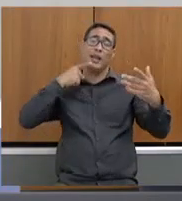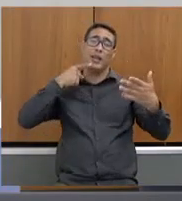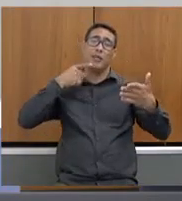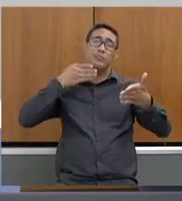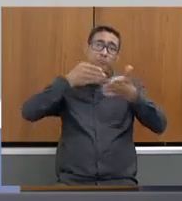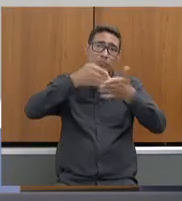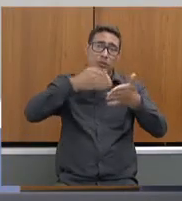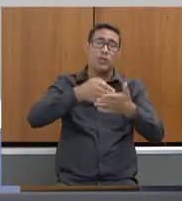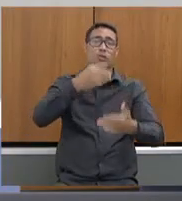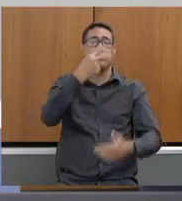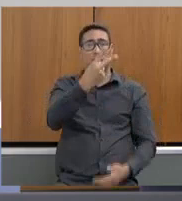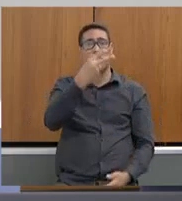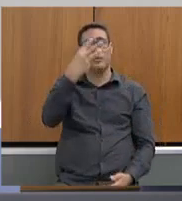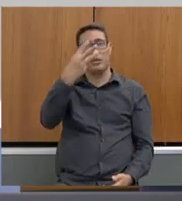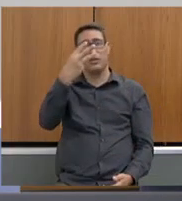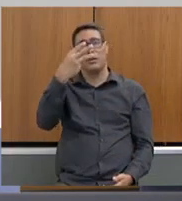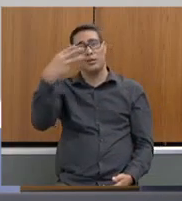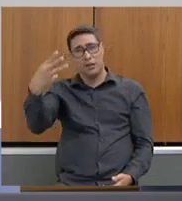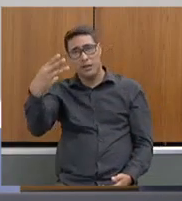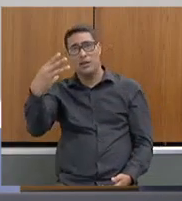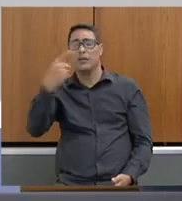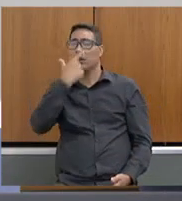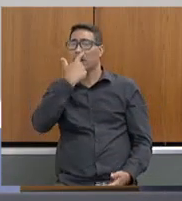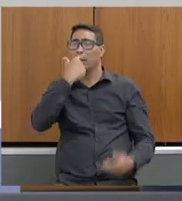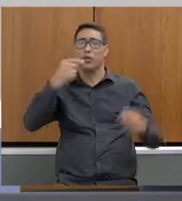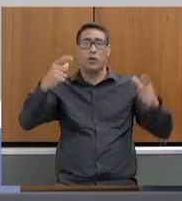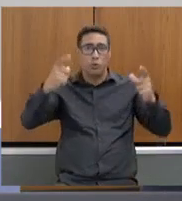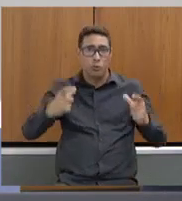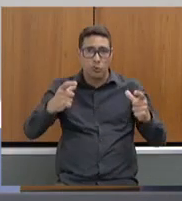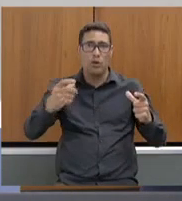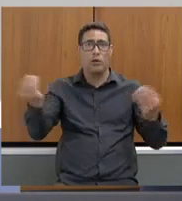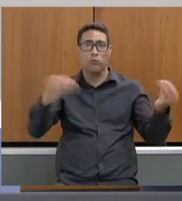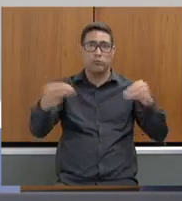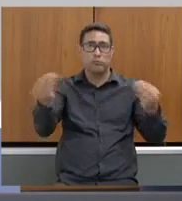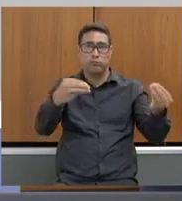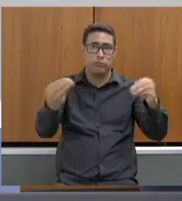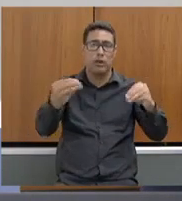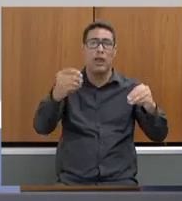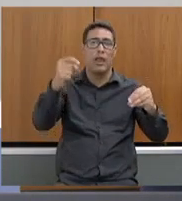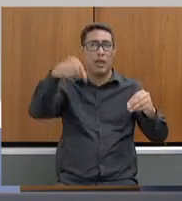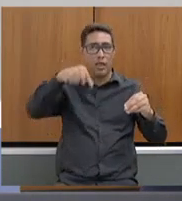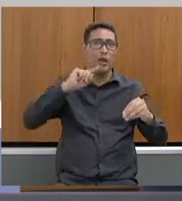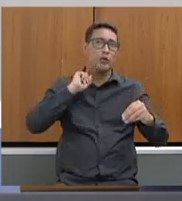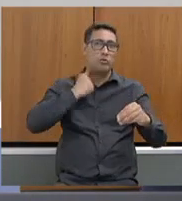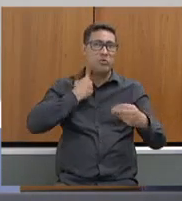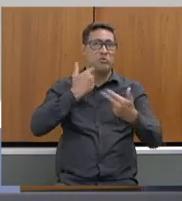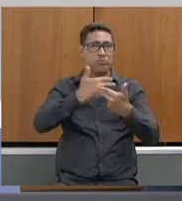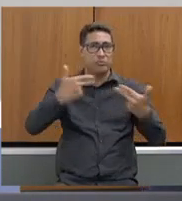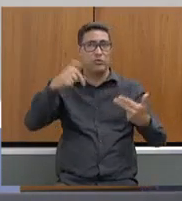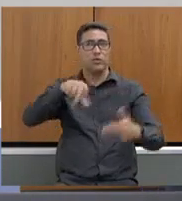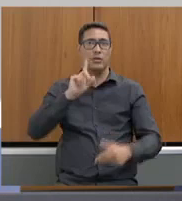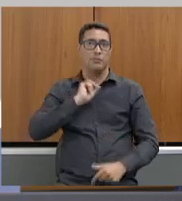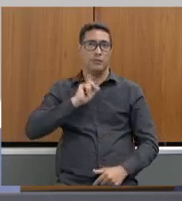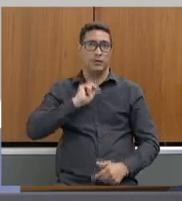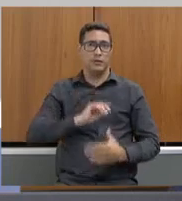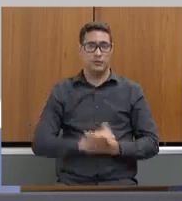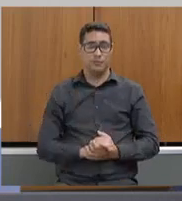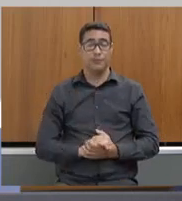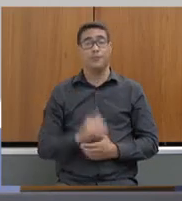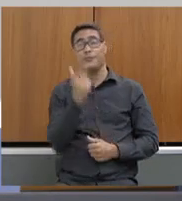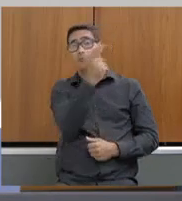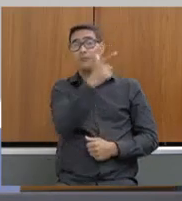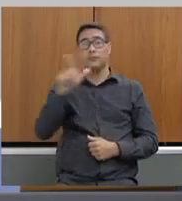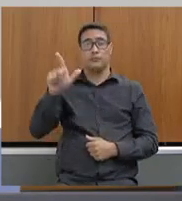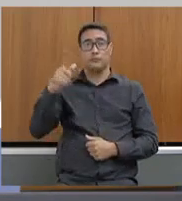lixões no Estado de Minas Gerais. Por favor. Um outro programa também que